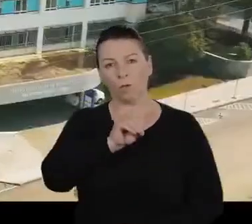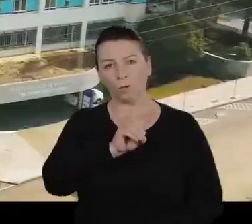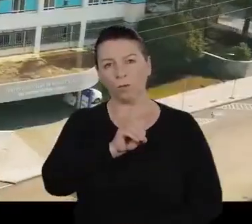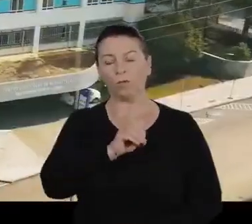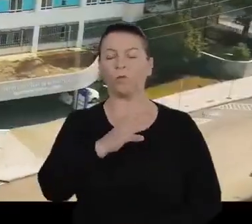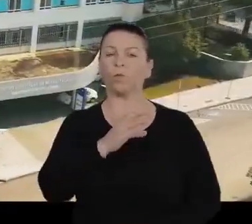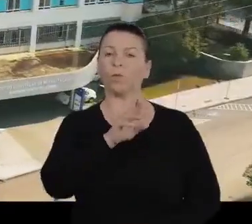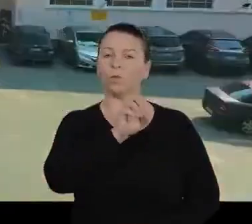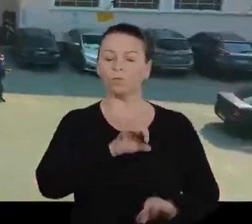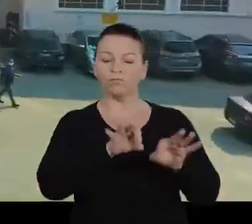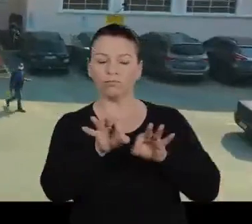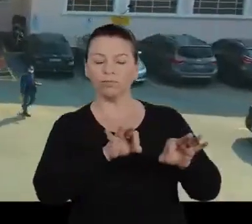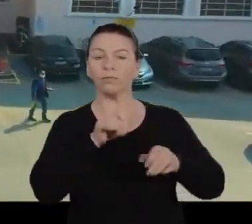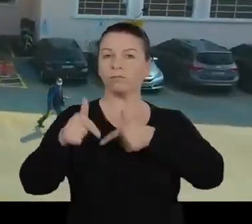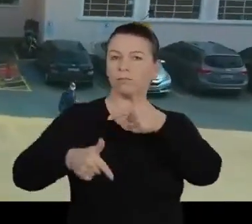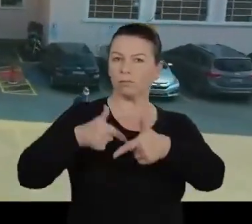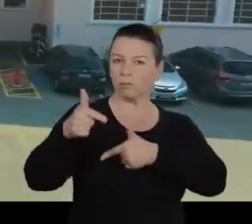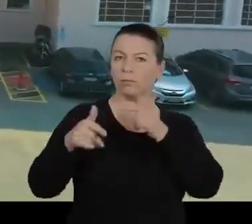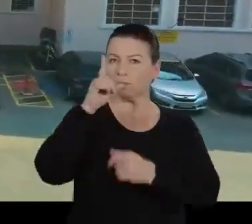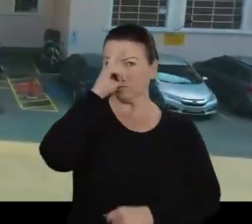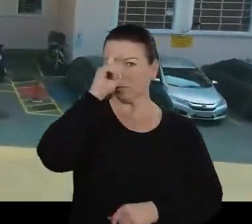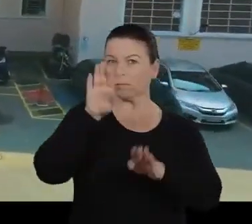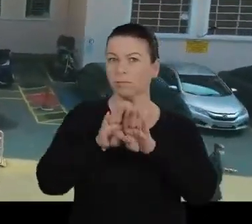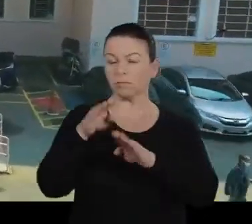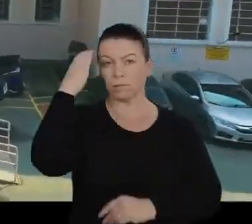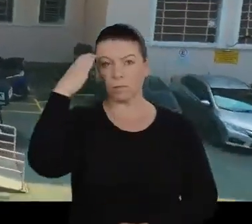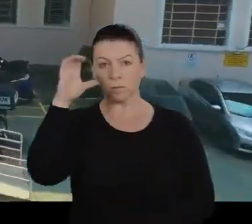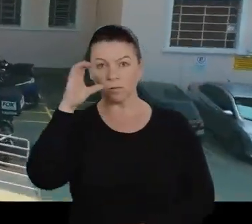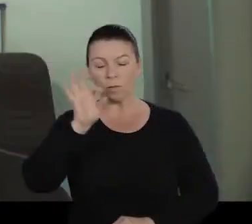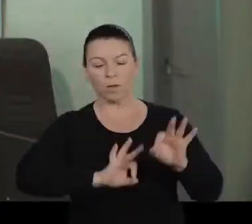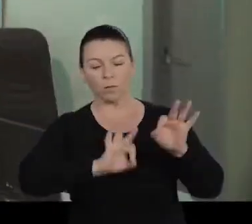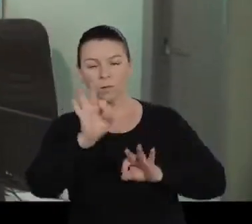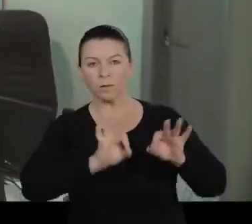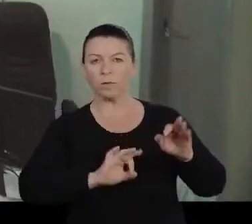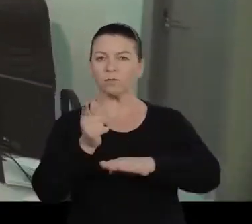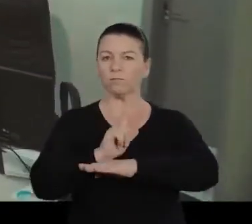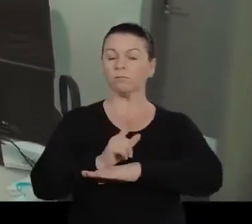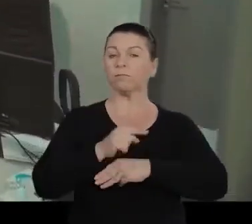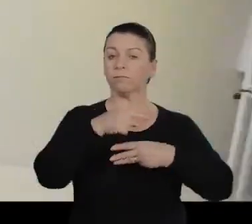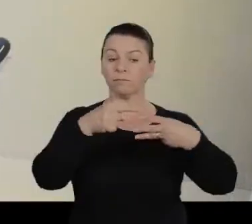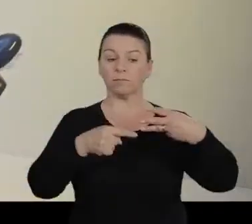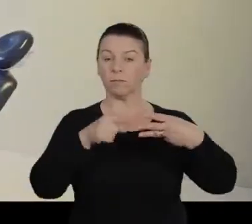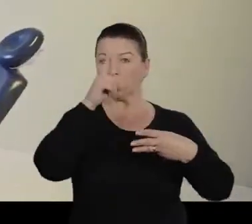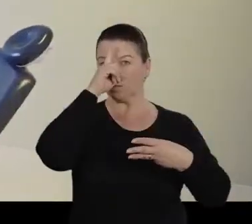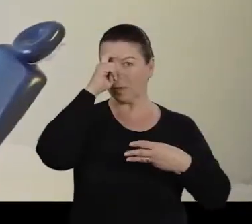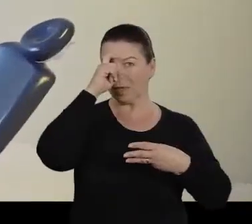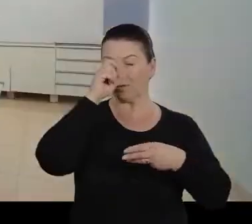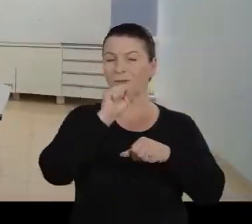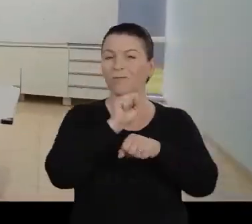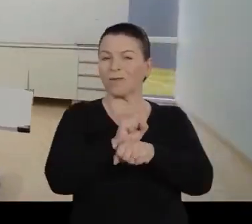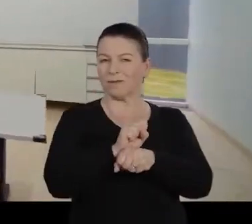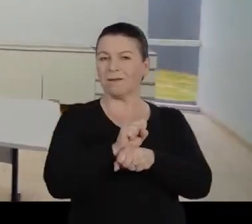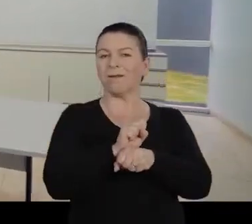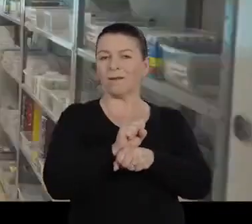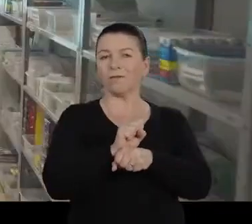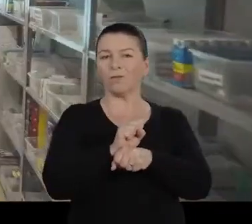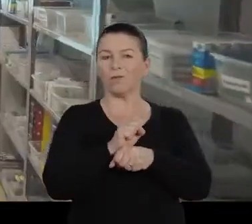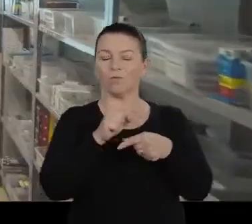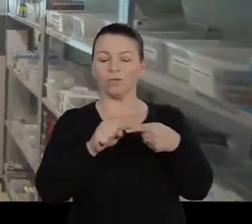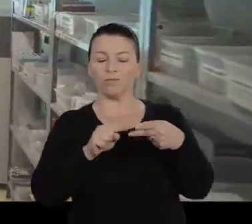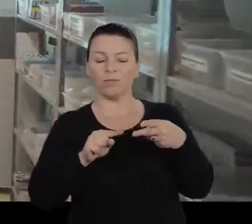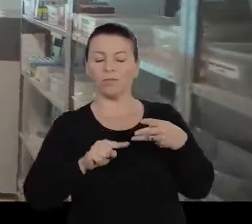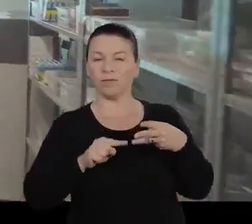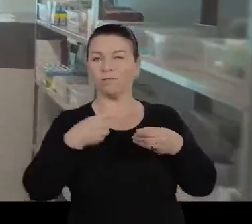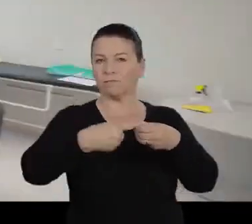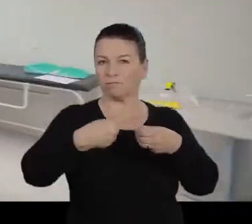Reabilitação e Hospital do Trabalhador em Curitiba. Regularizou a gestão de três hospitais que estavam interditados